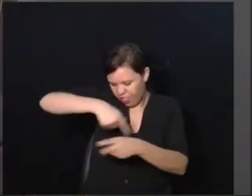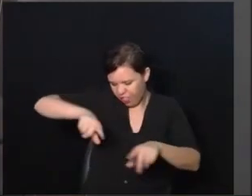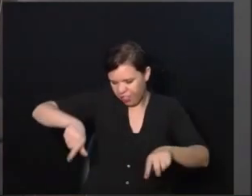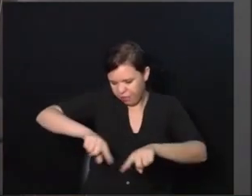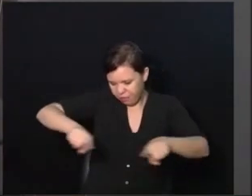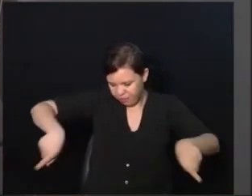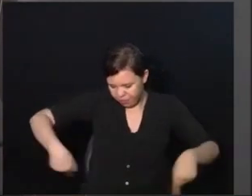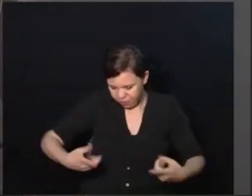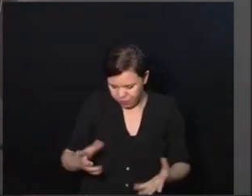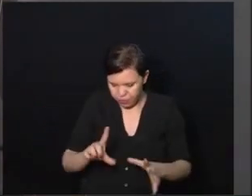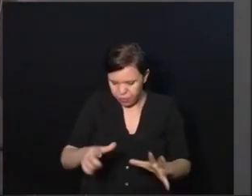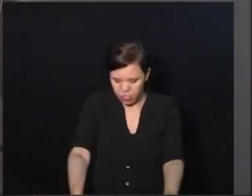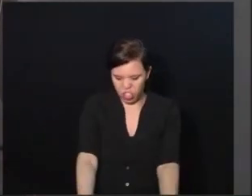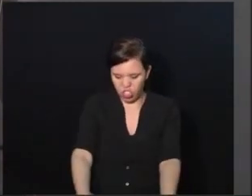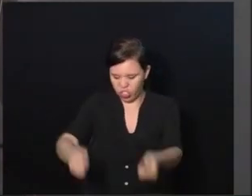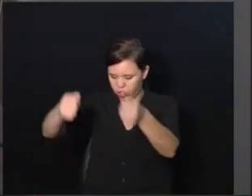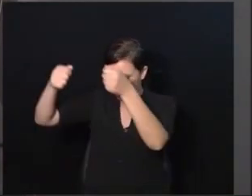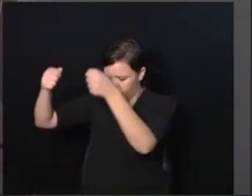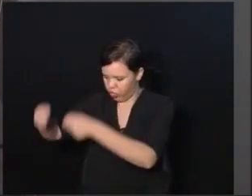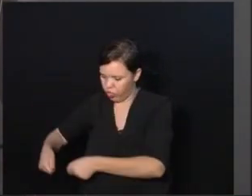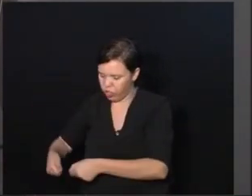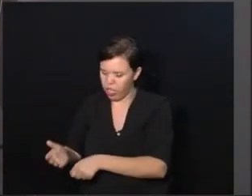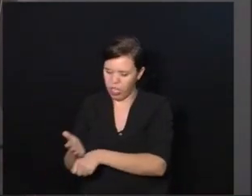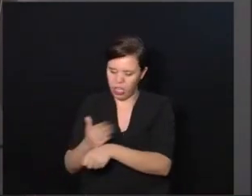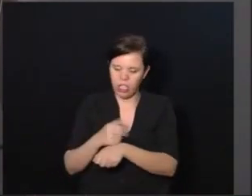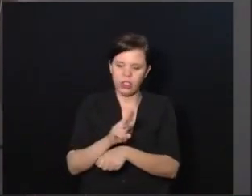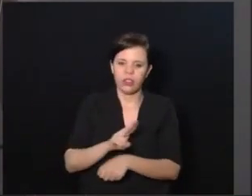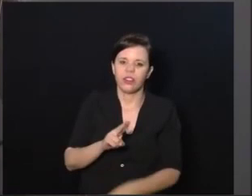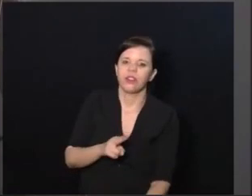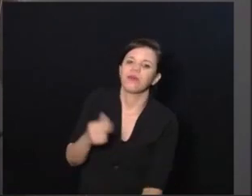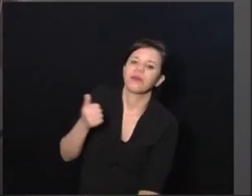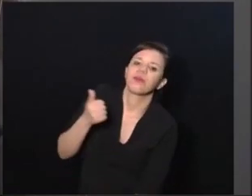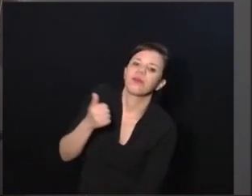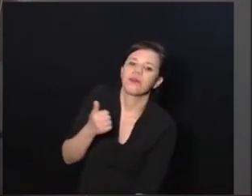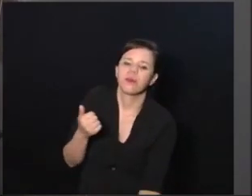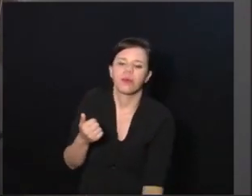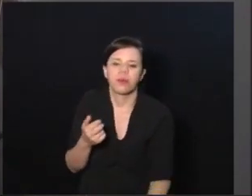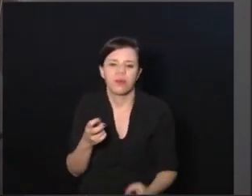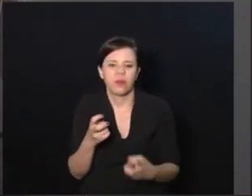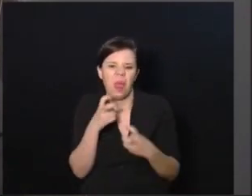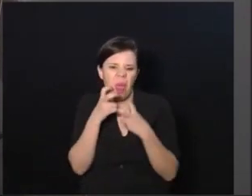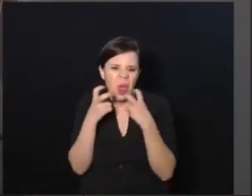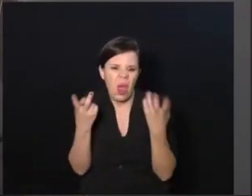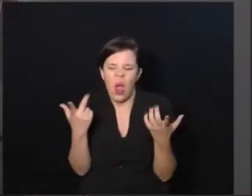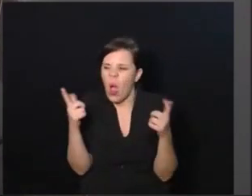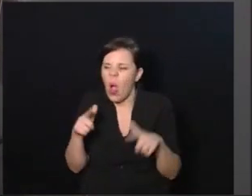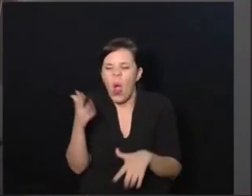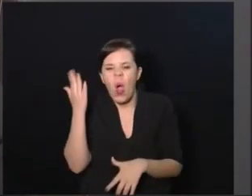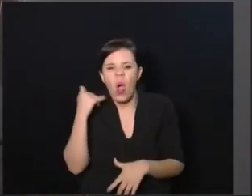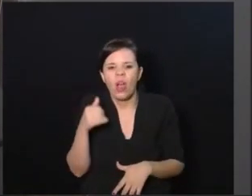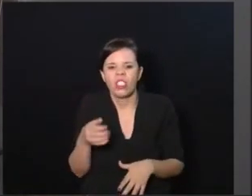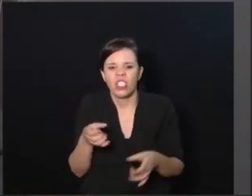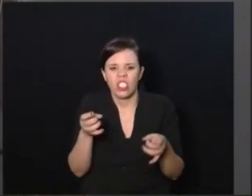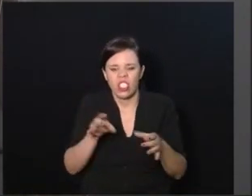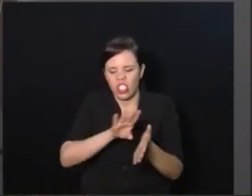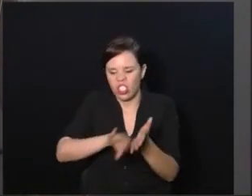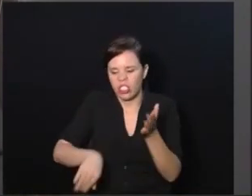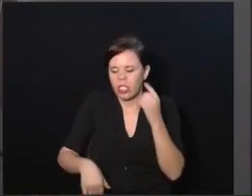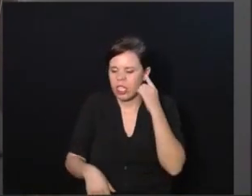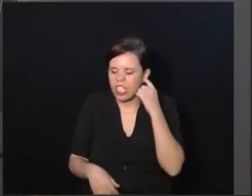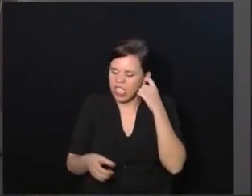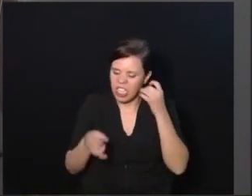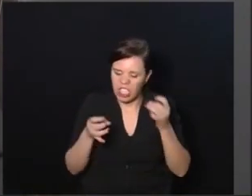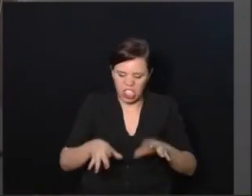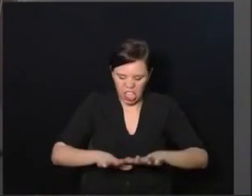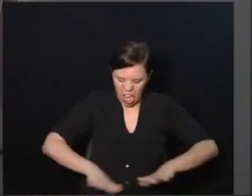E quando eu tirei ela do chiqueirinho antes do velotrol tinha sido o primeiro escândalo. Tipo assim, onde é que já se viu você tirar sua filha, botar no chão,